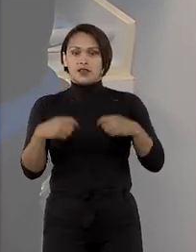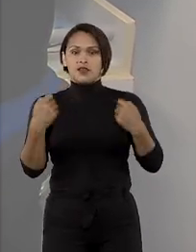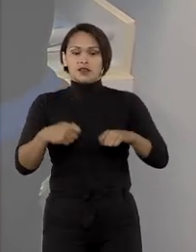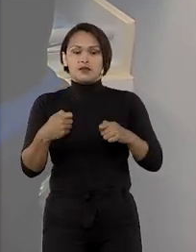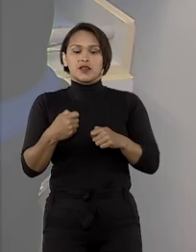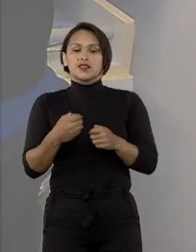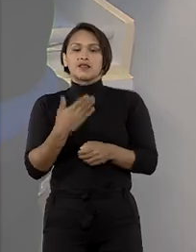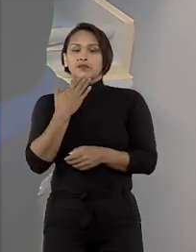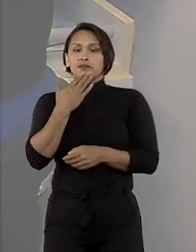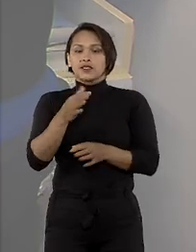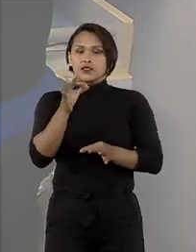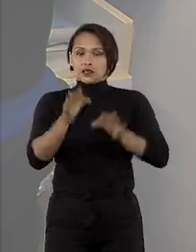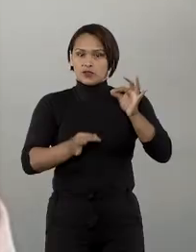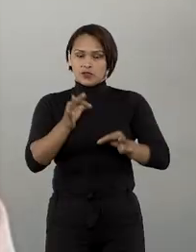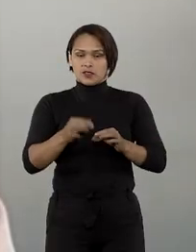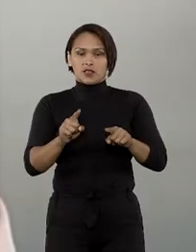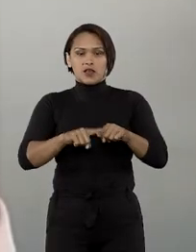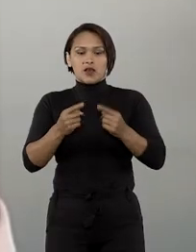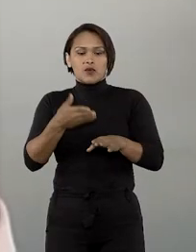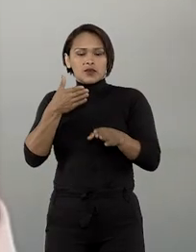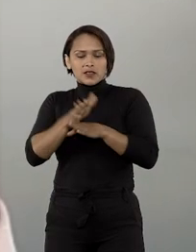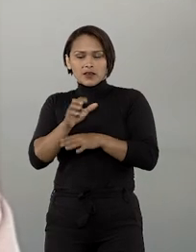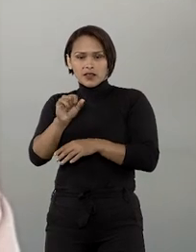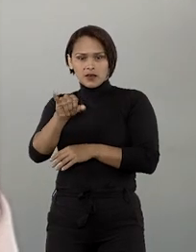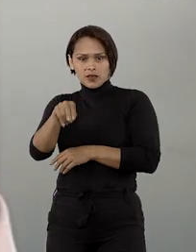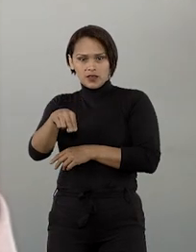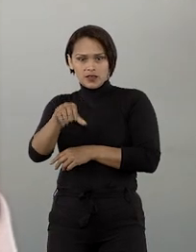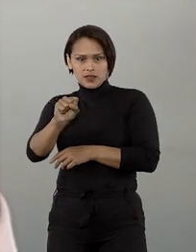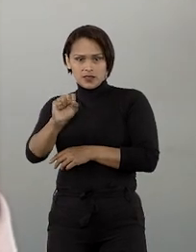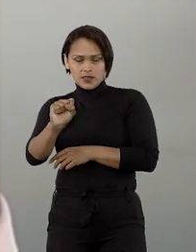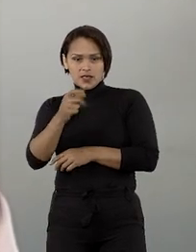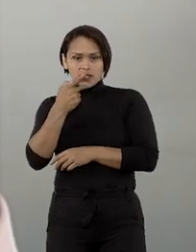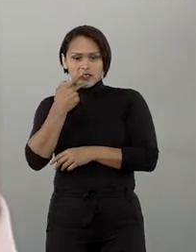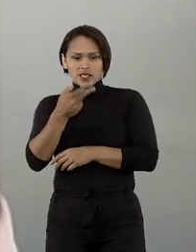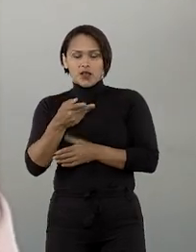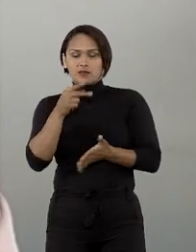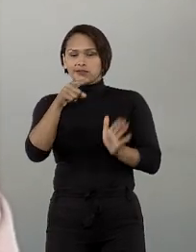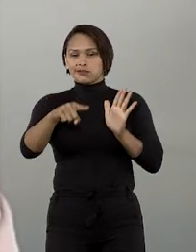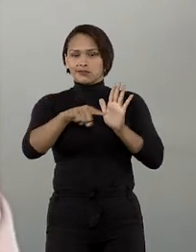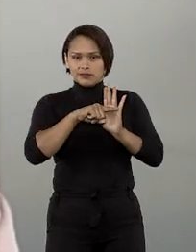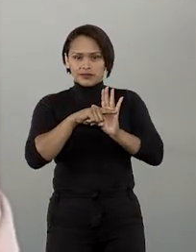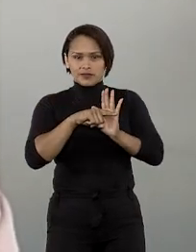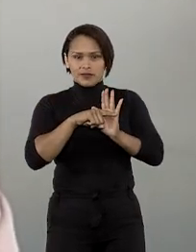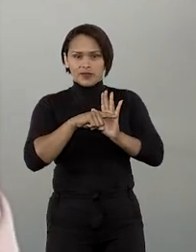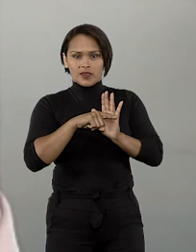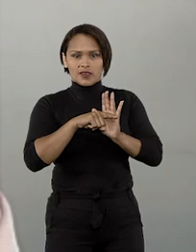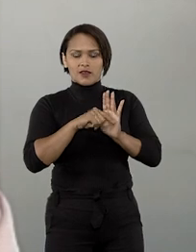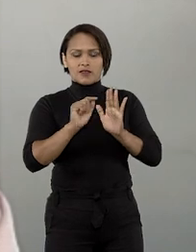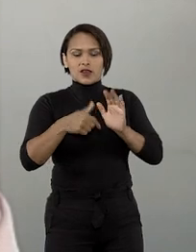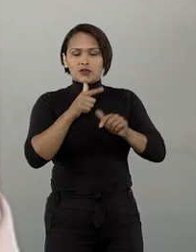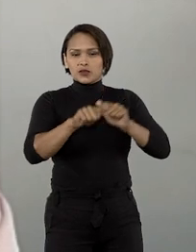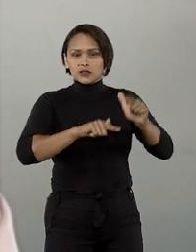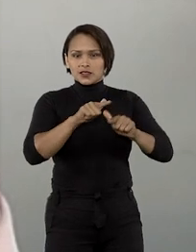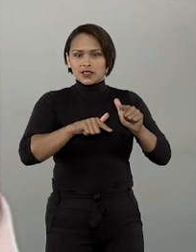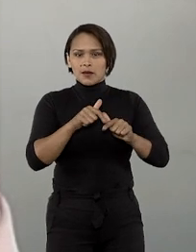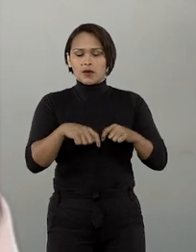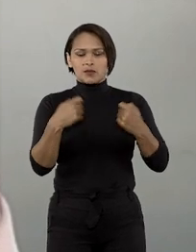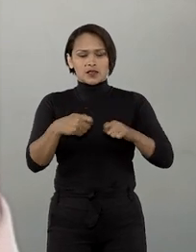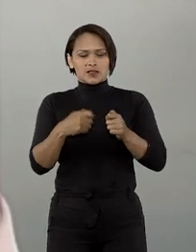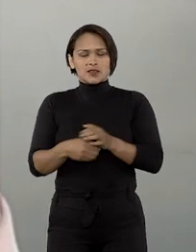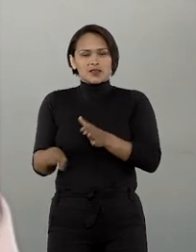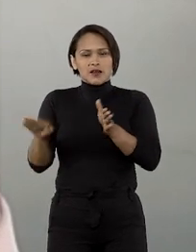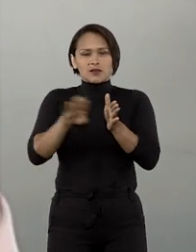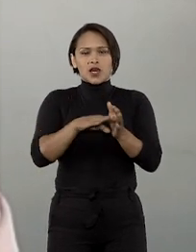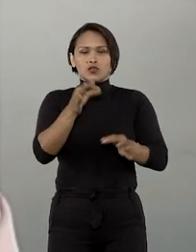necessário recorrer à justiça. Quando dava entrada, o INSS, quando negava e os trabalhadores tinham de